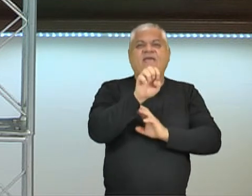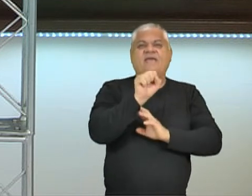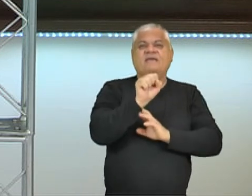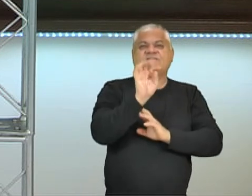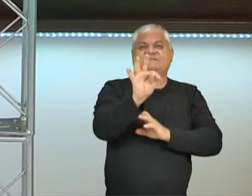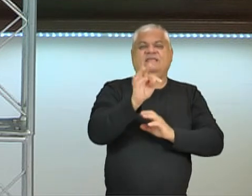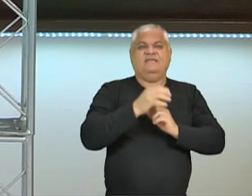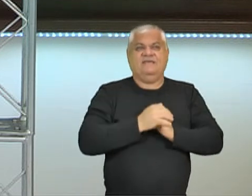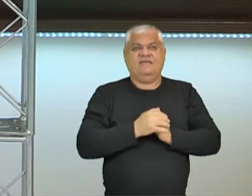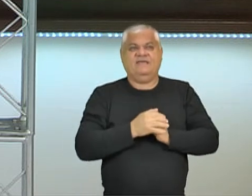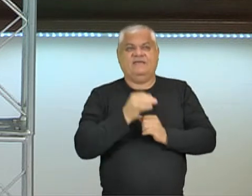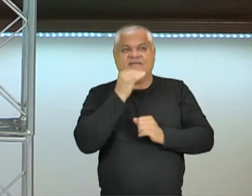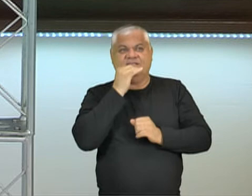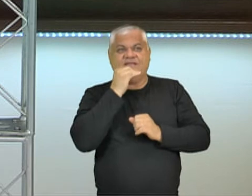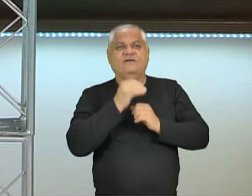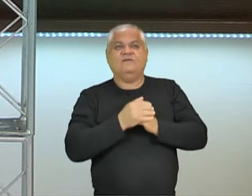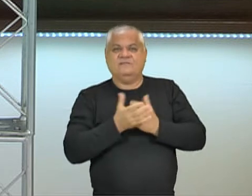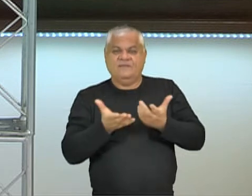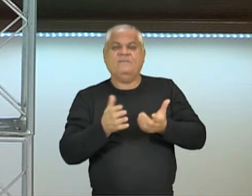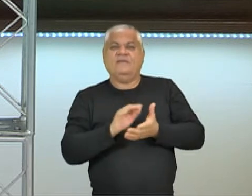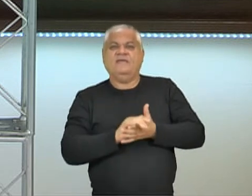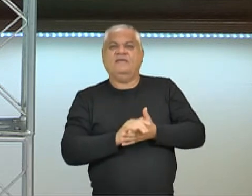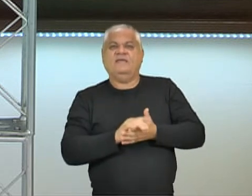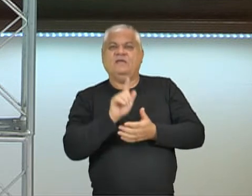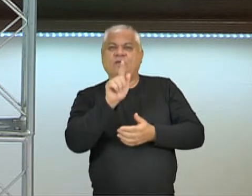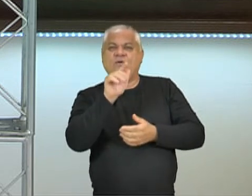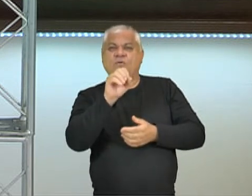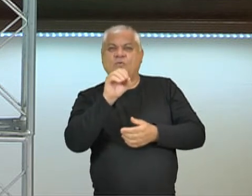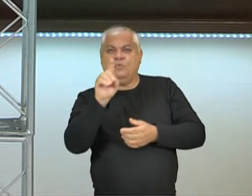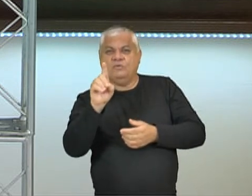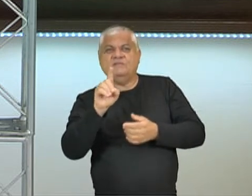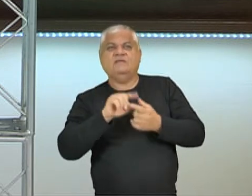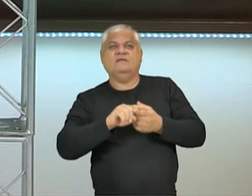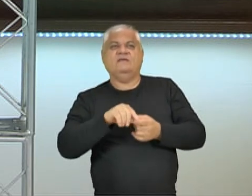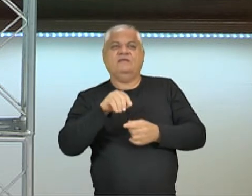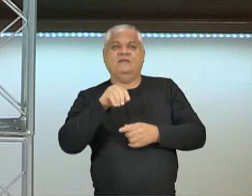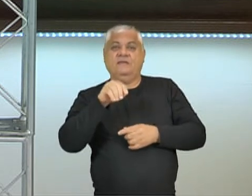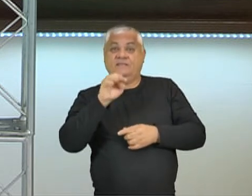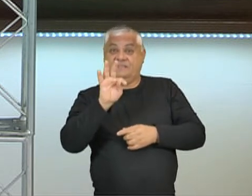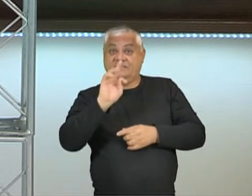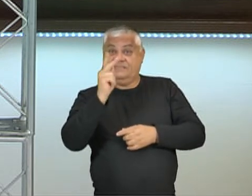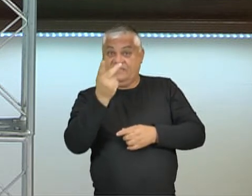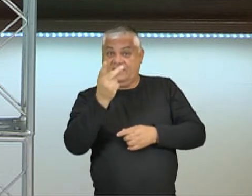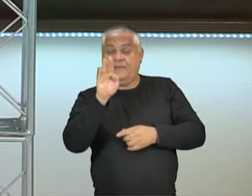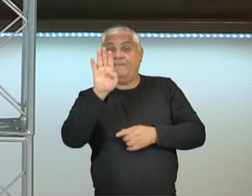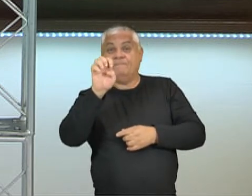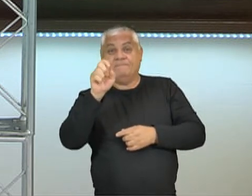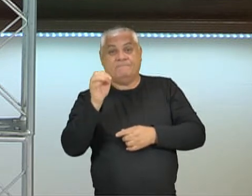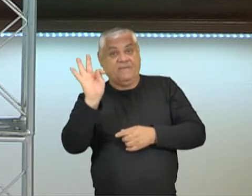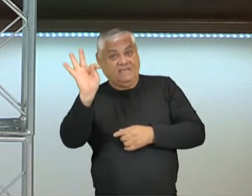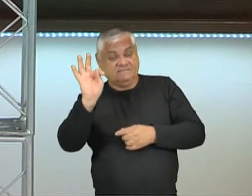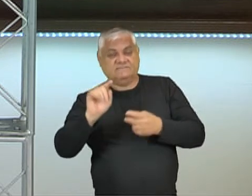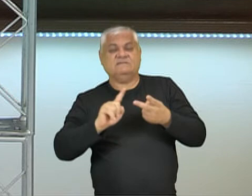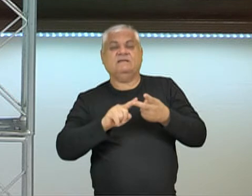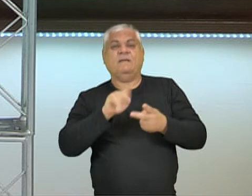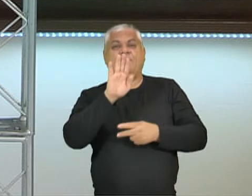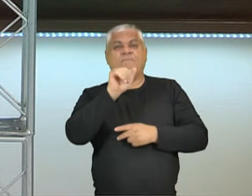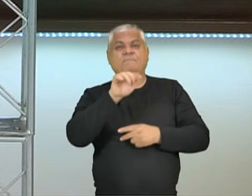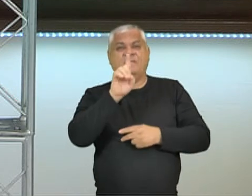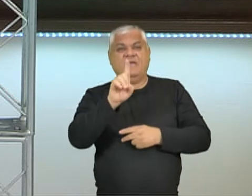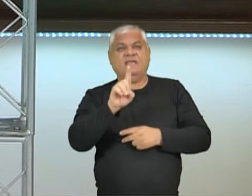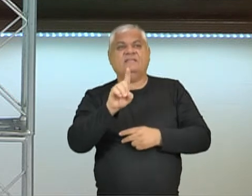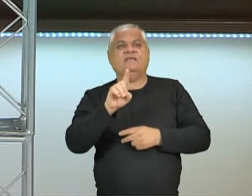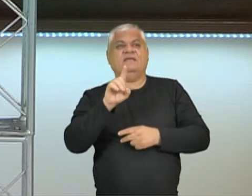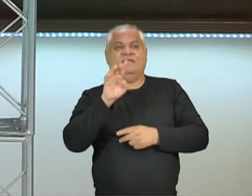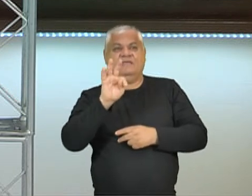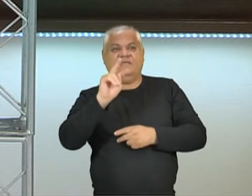por exemplo, tall, tallest, e há ainda os irregulares. Good vai ser the best, o melhor, bad vai ser